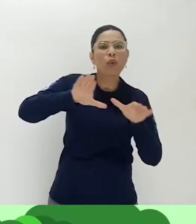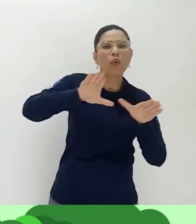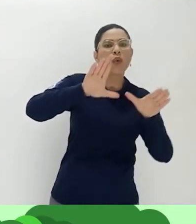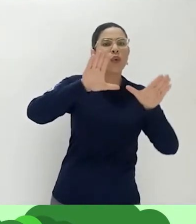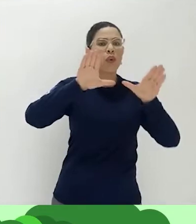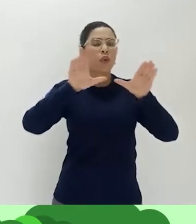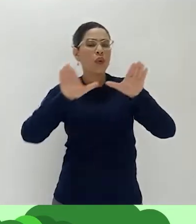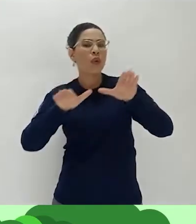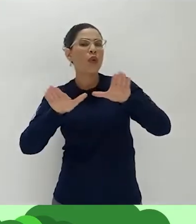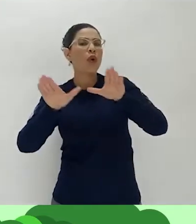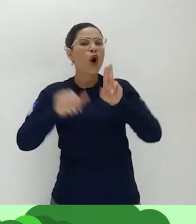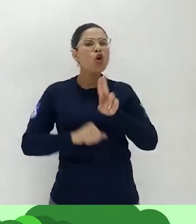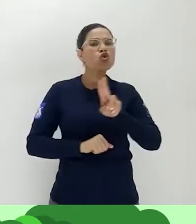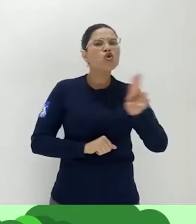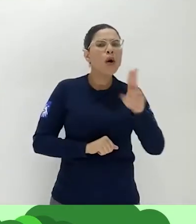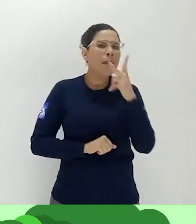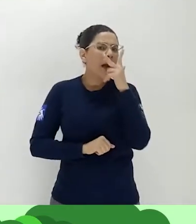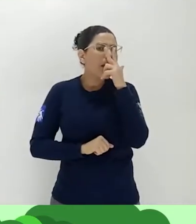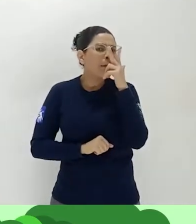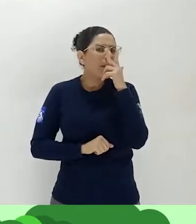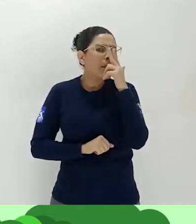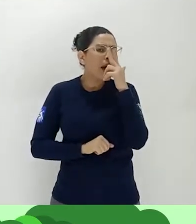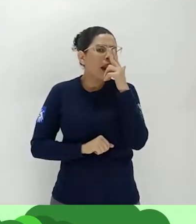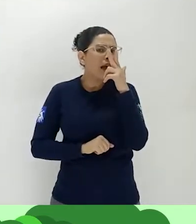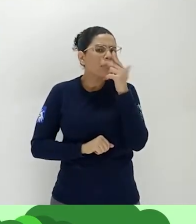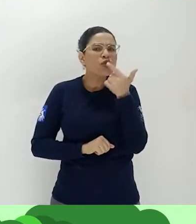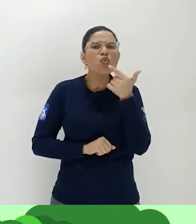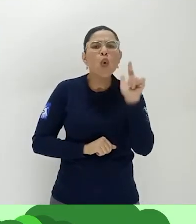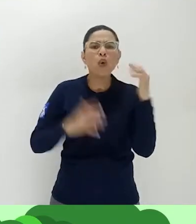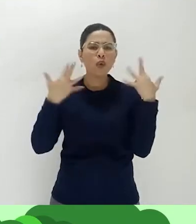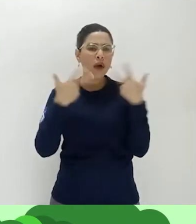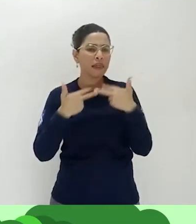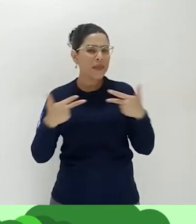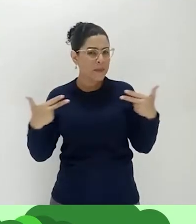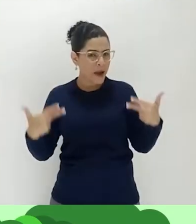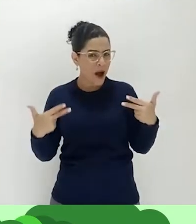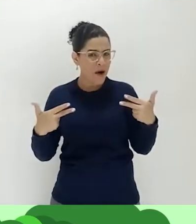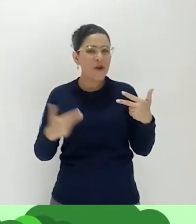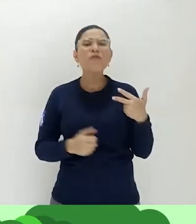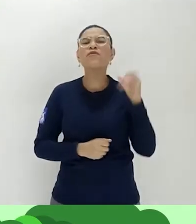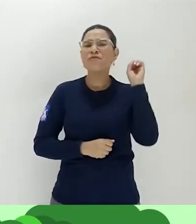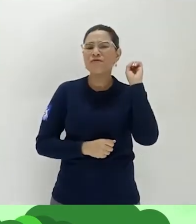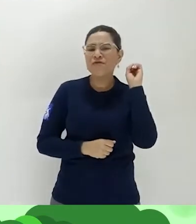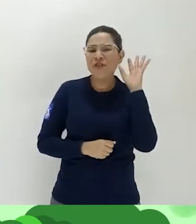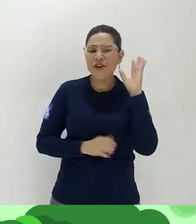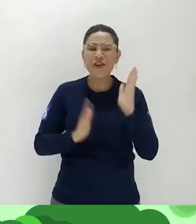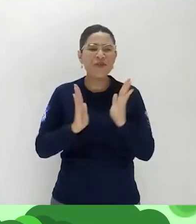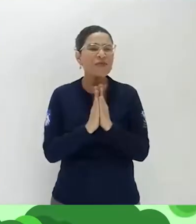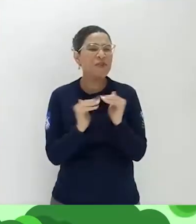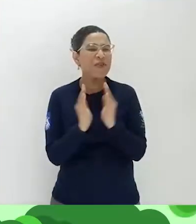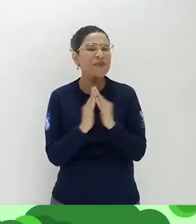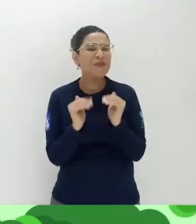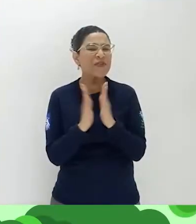meu nome lembra a palavra foca. Hum, que animal será esse?